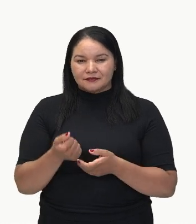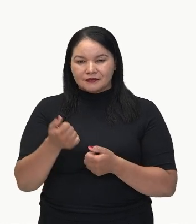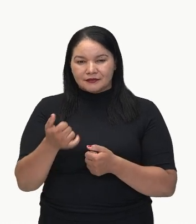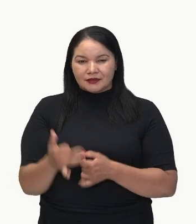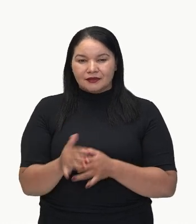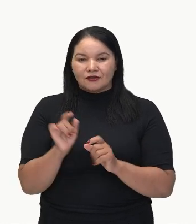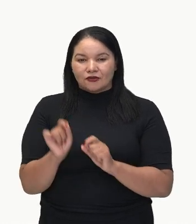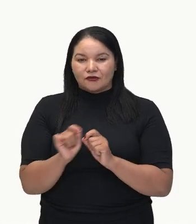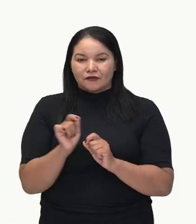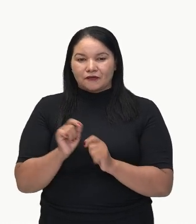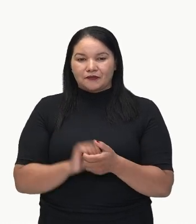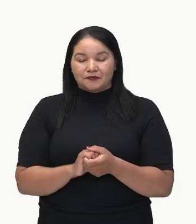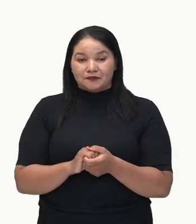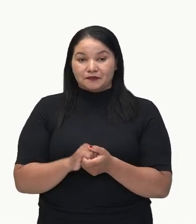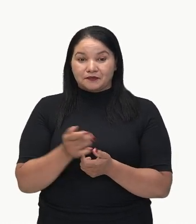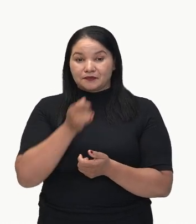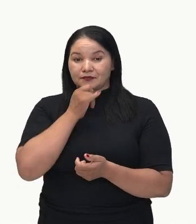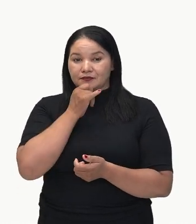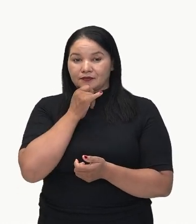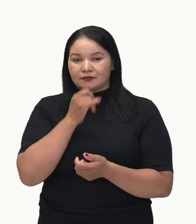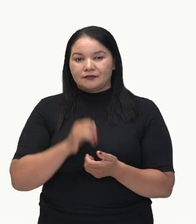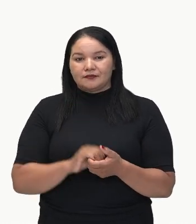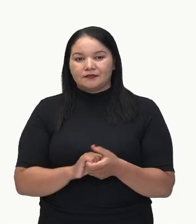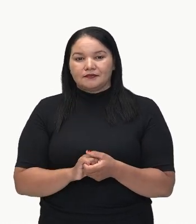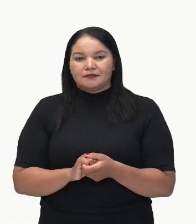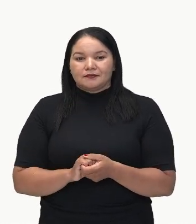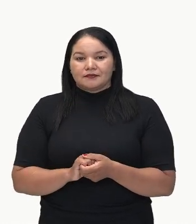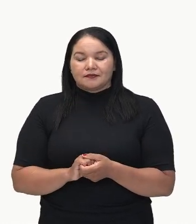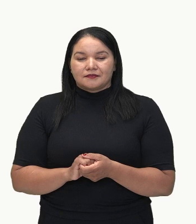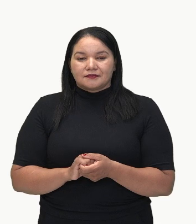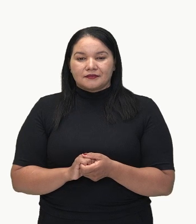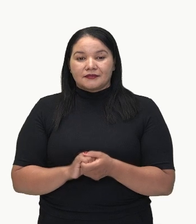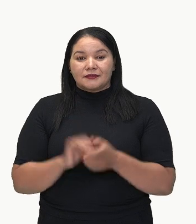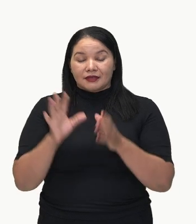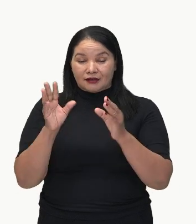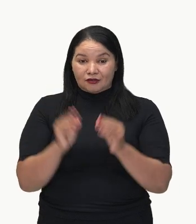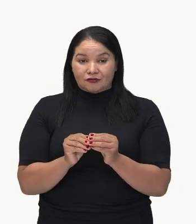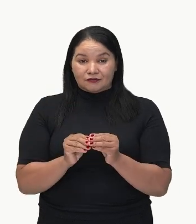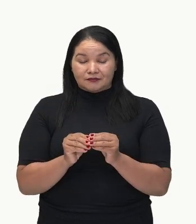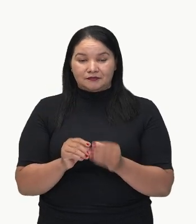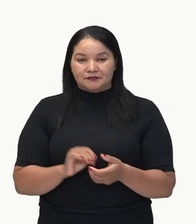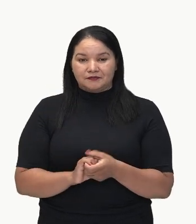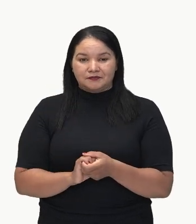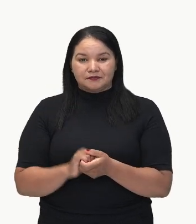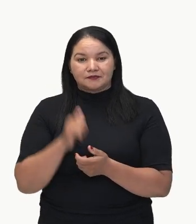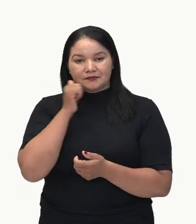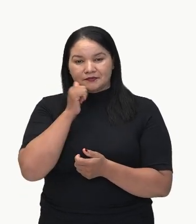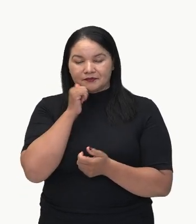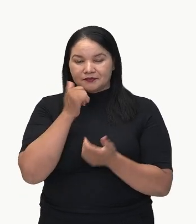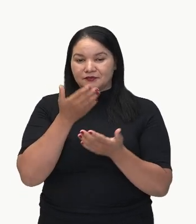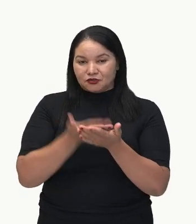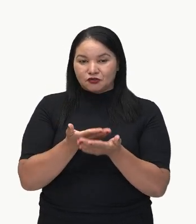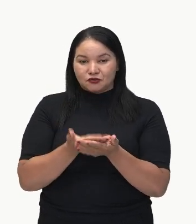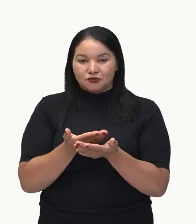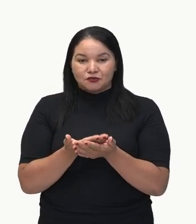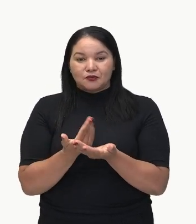ainda trouxemos exemplos aqui sobre as conclusivas. Olha só. A garota estudou a matéria,